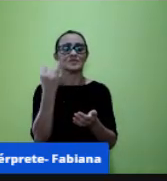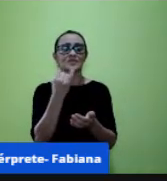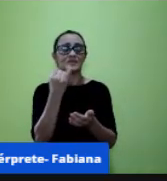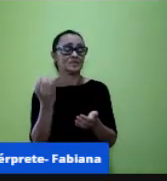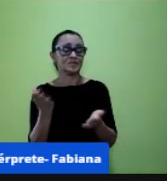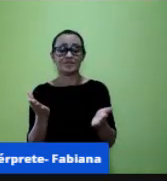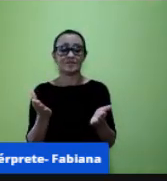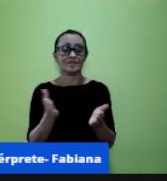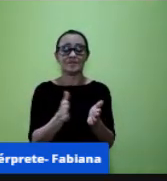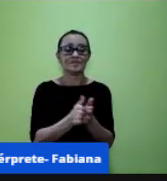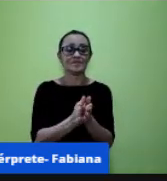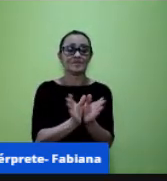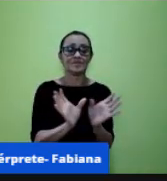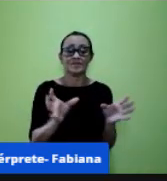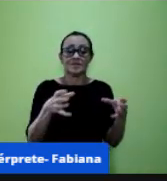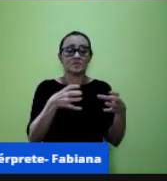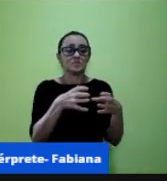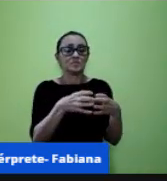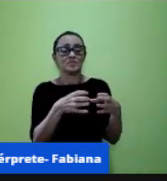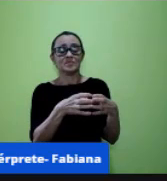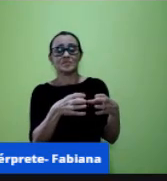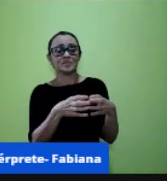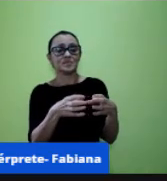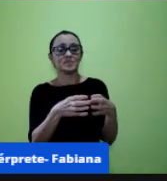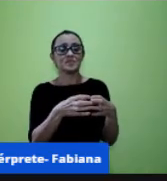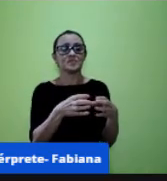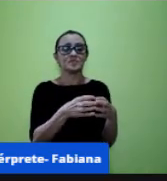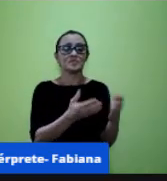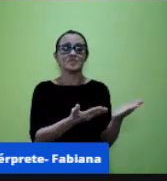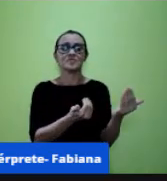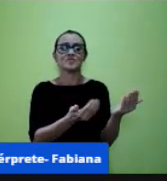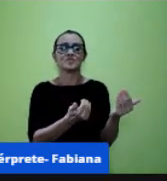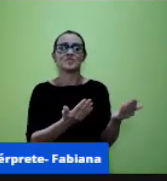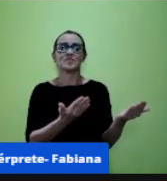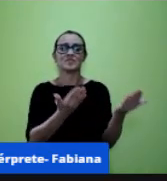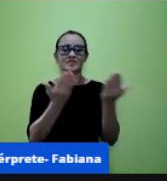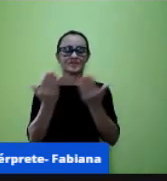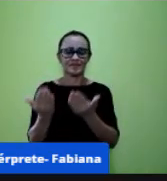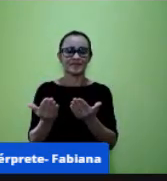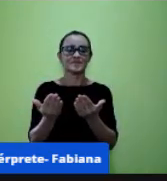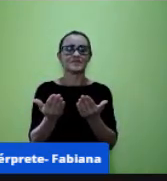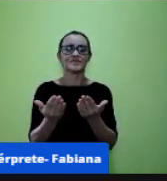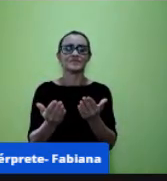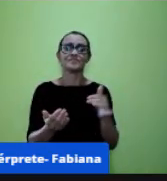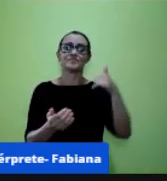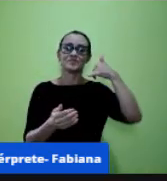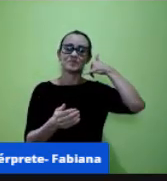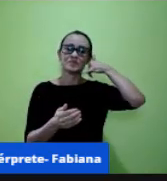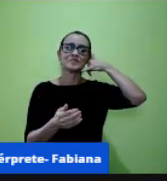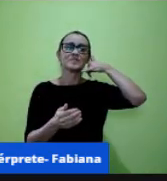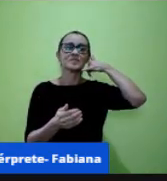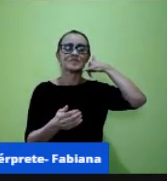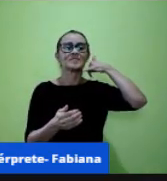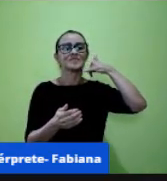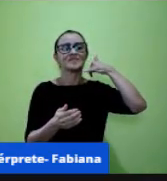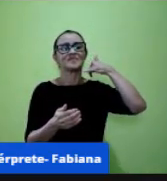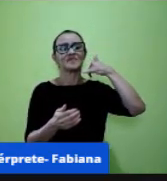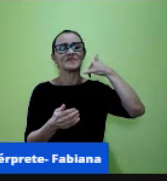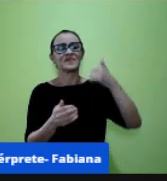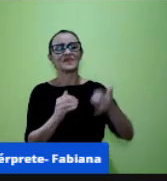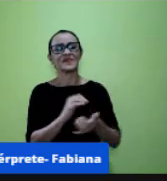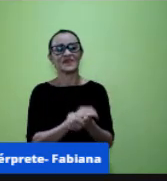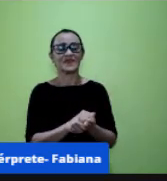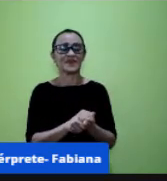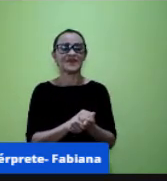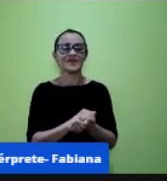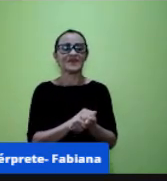extensão do corpo dele está aqui esse rapazinho aqui que é o celular uma parte dessa nova